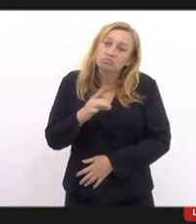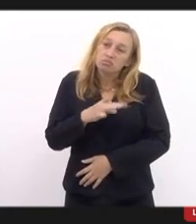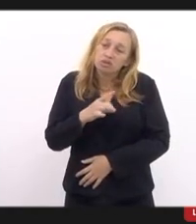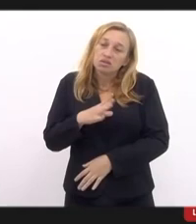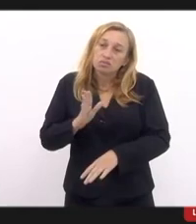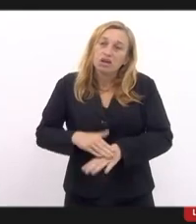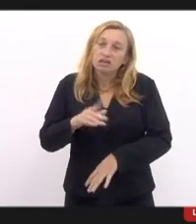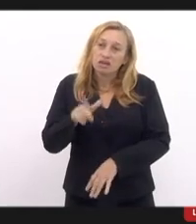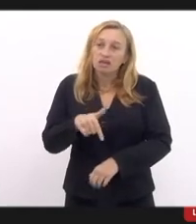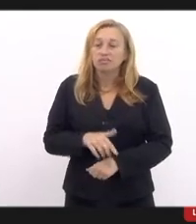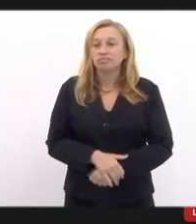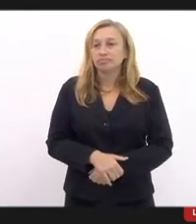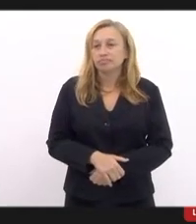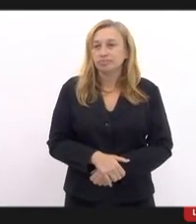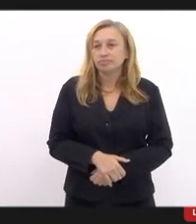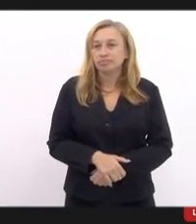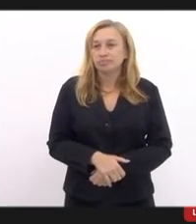isso.